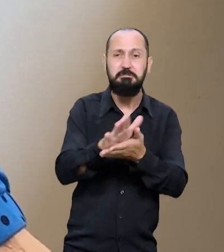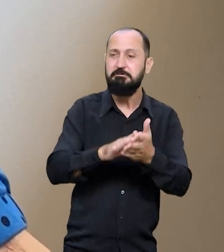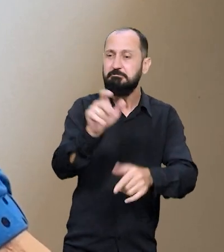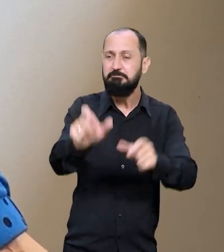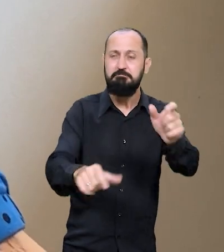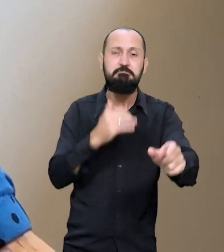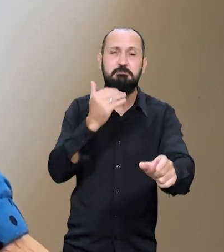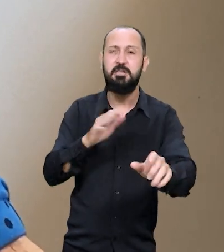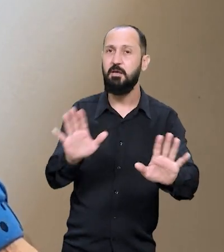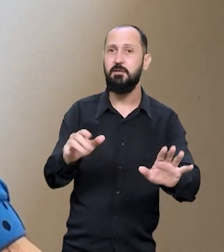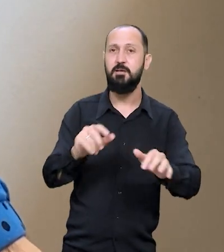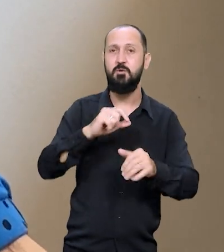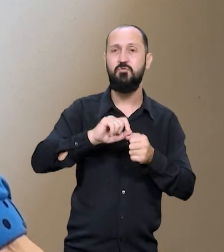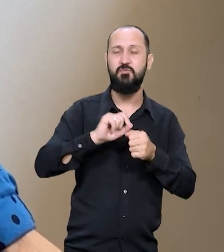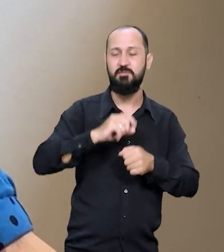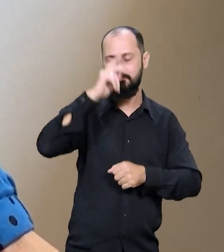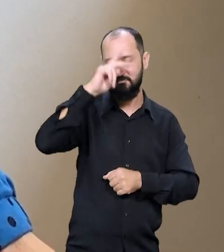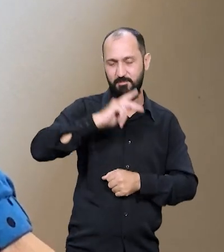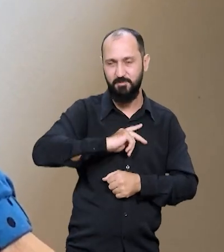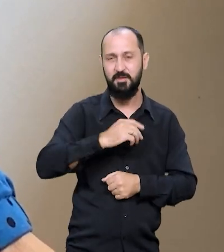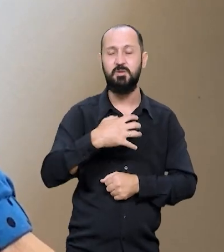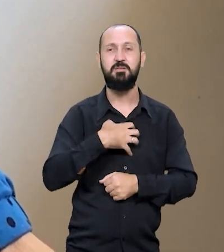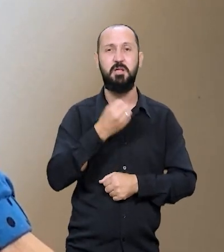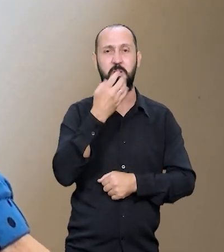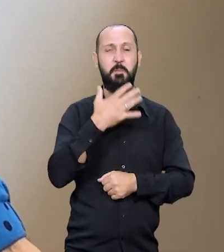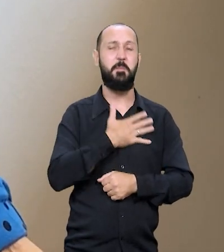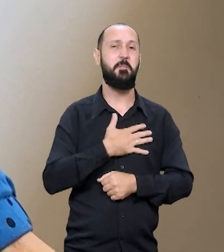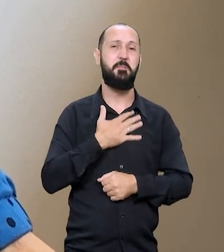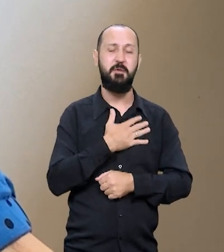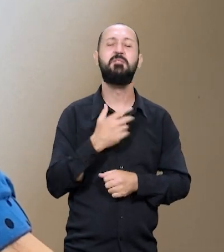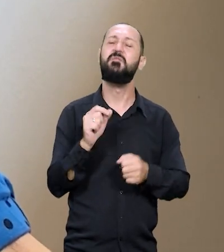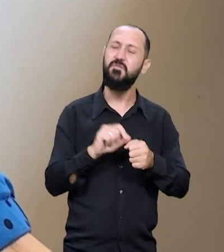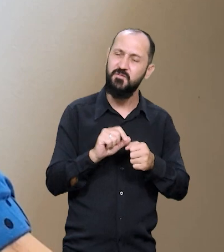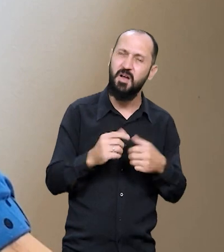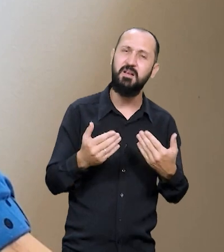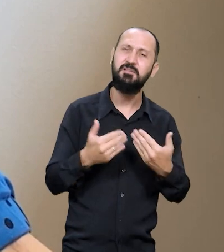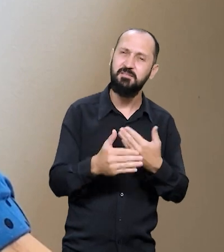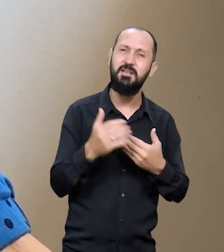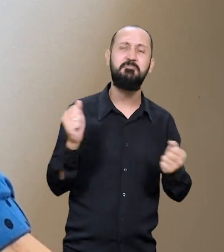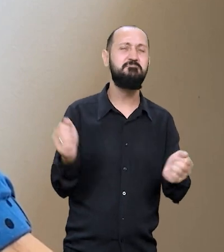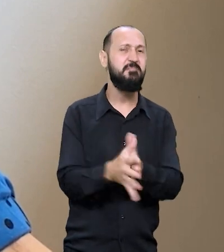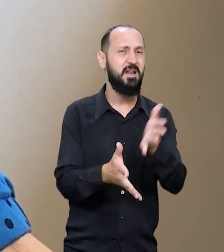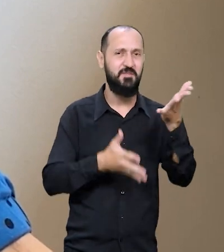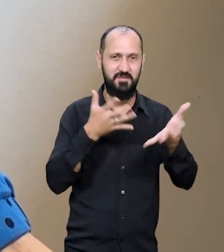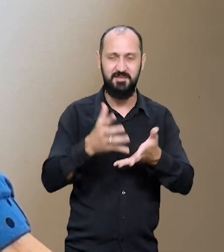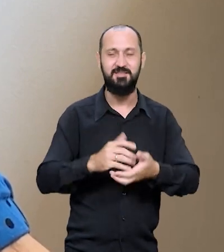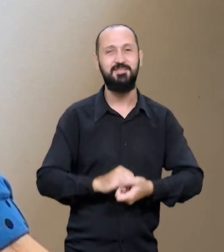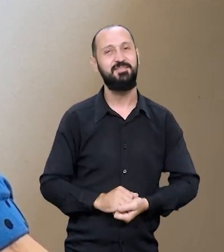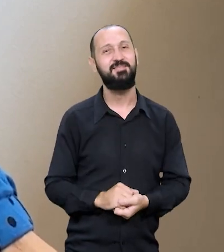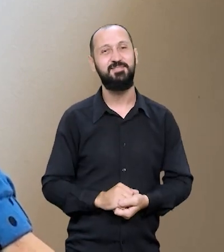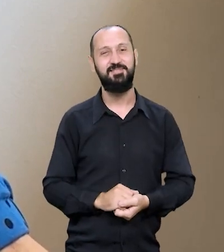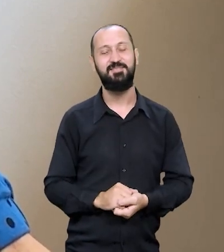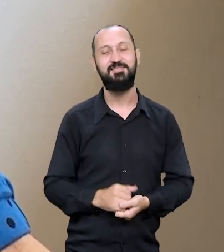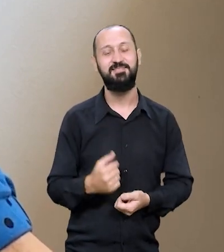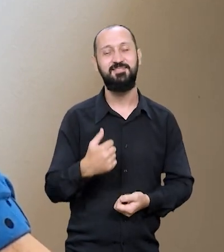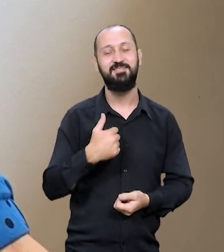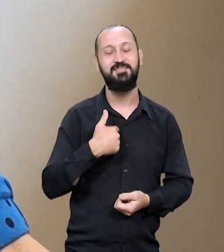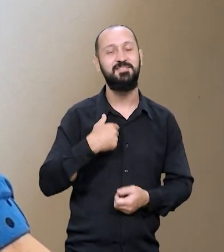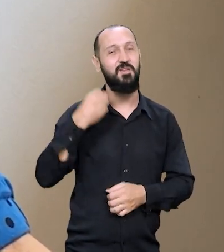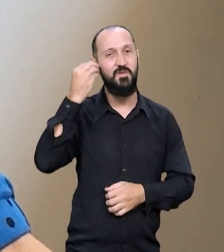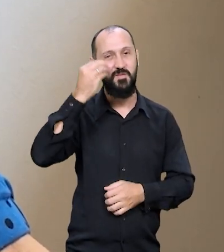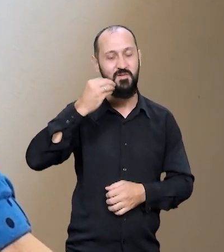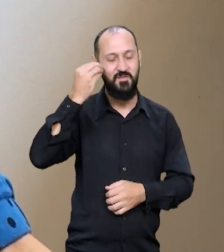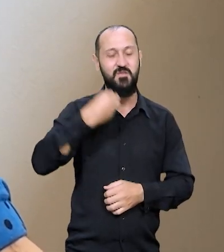uma coisa para você, que você está sentindo bem. Então façam, gente. É maravilhoso. Procuram viver